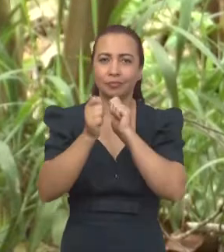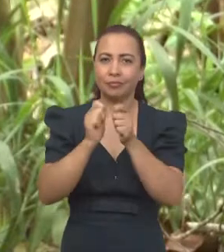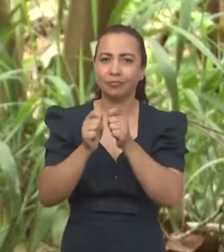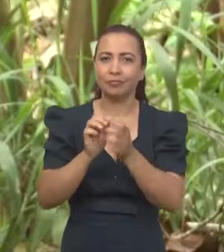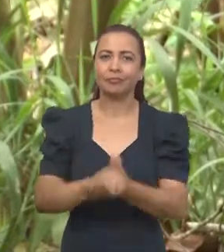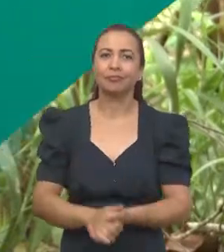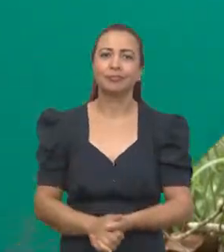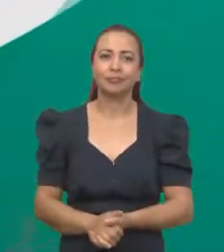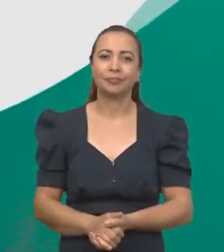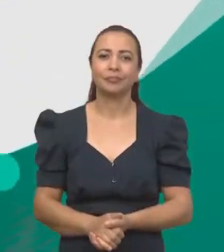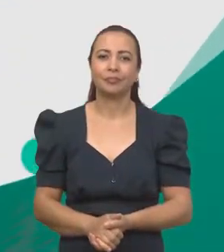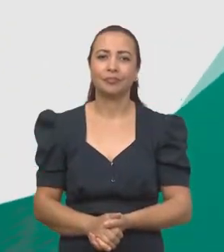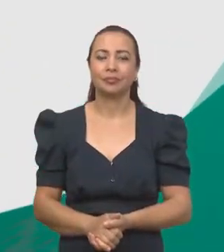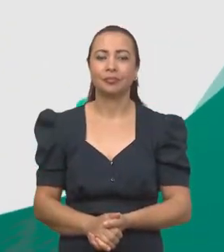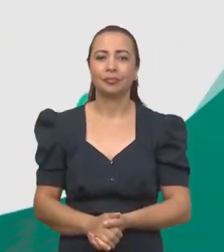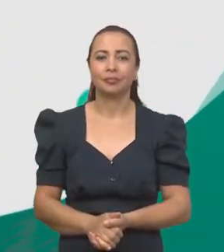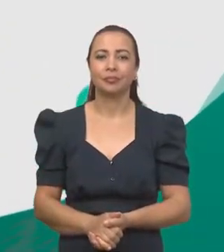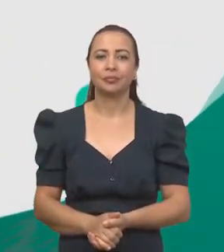reportagem.